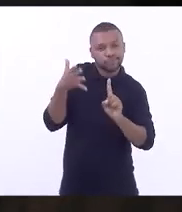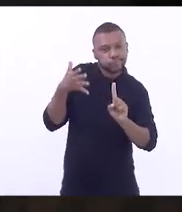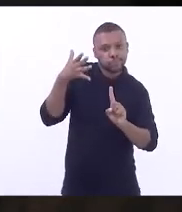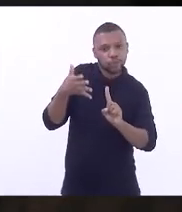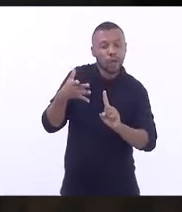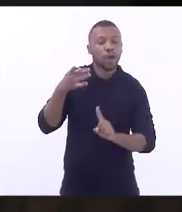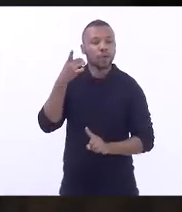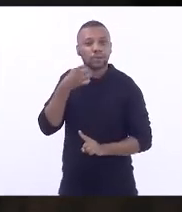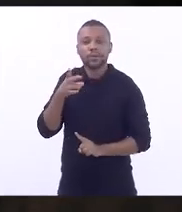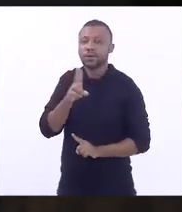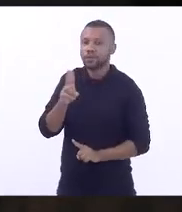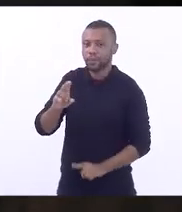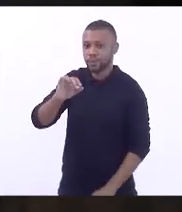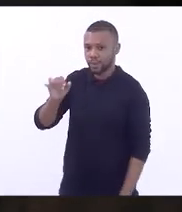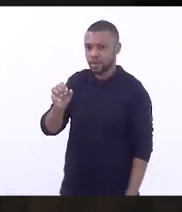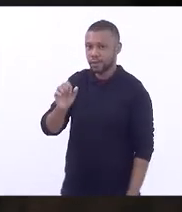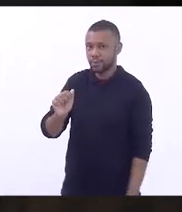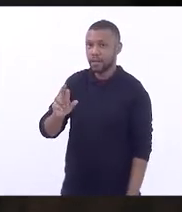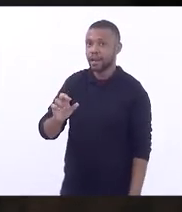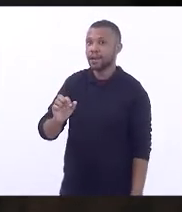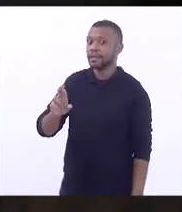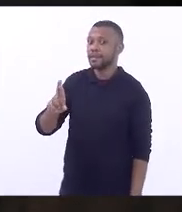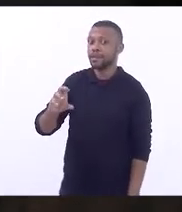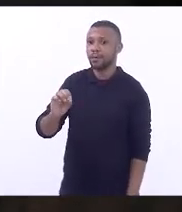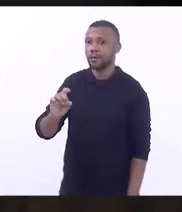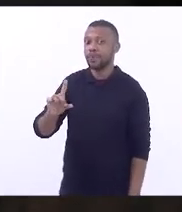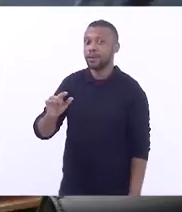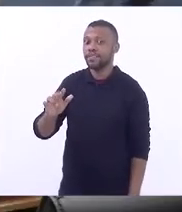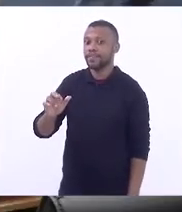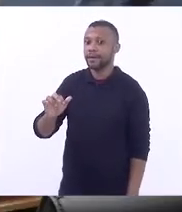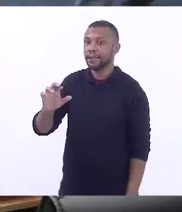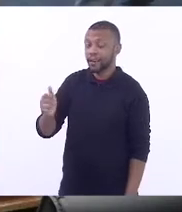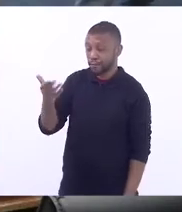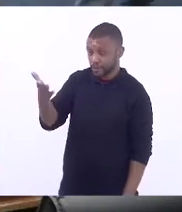Oliveira. Vossa Excelência dispõe de 10 minutos no tempo regimental.